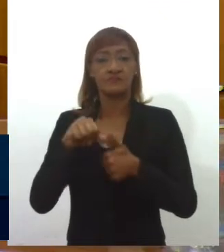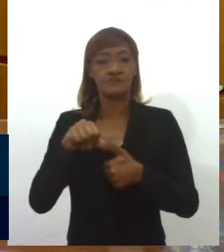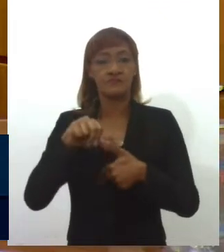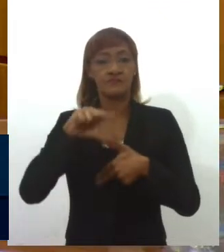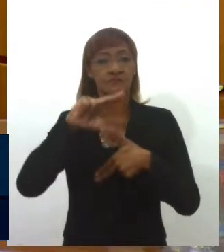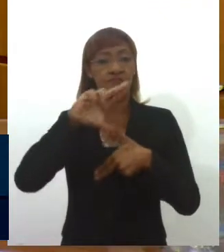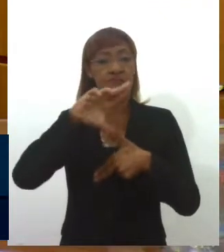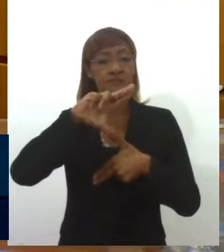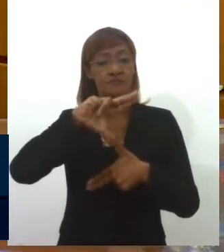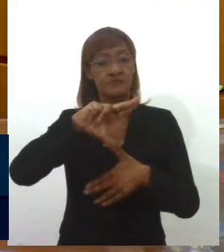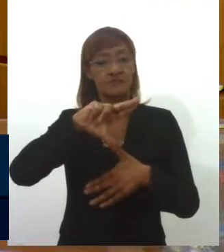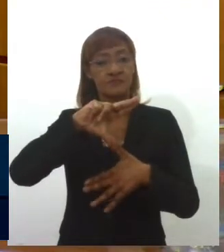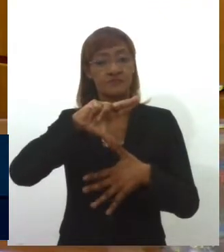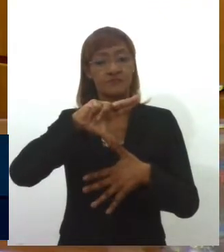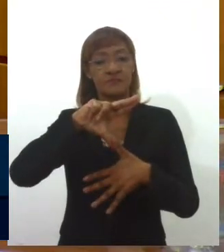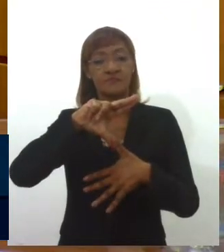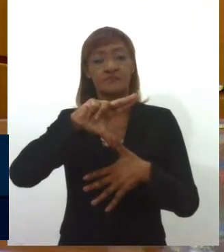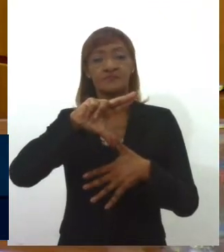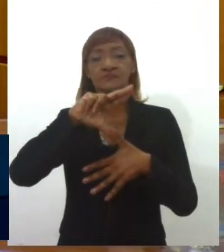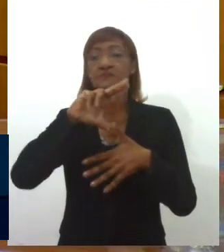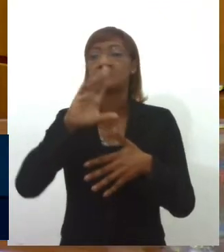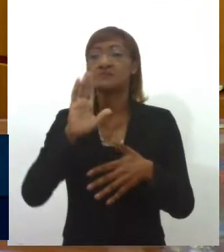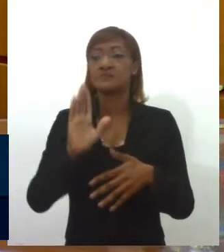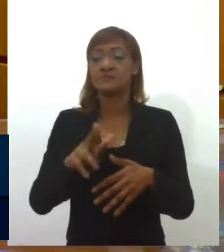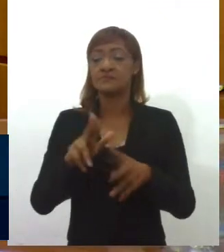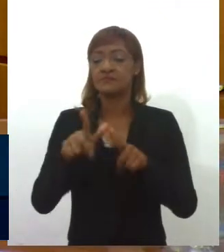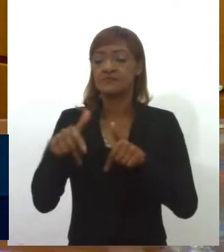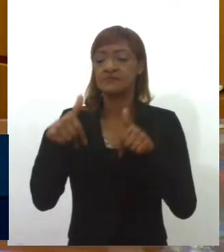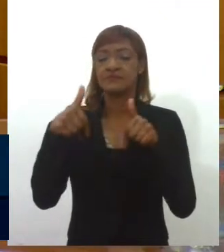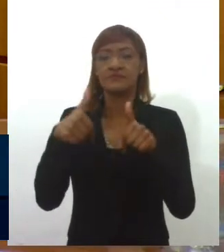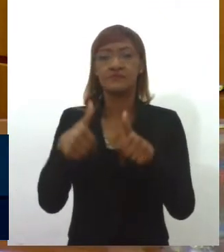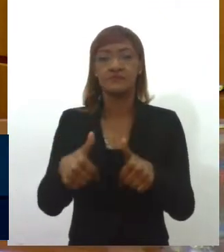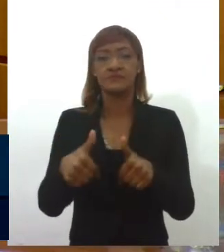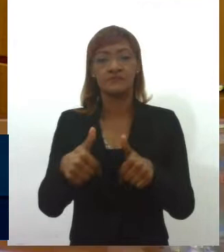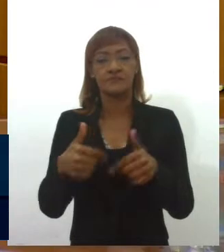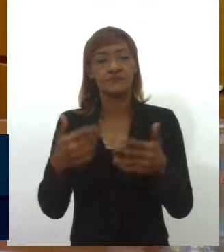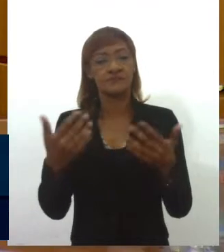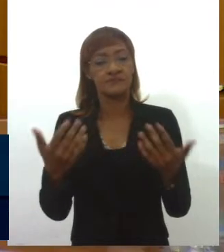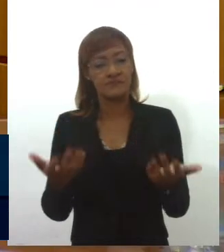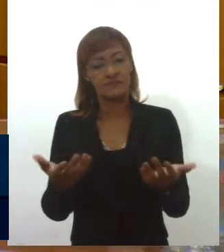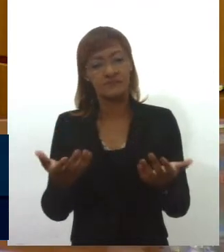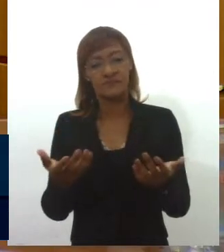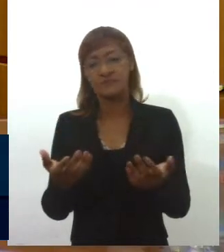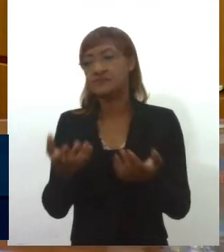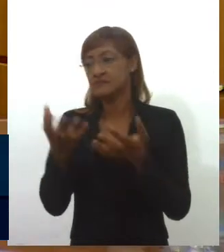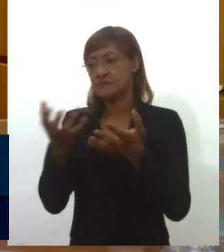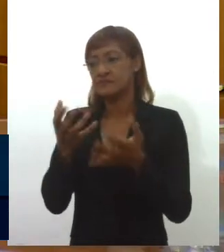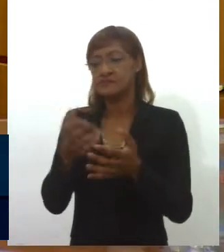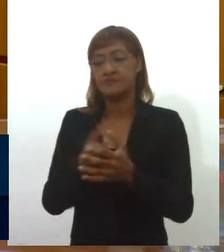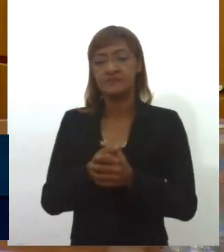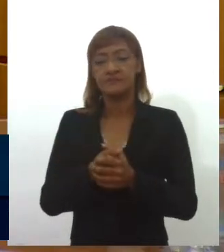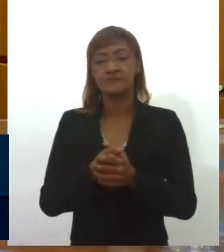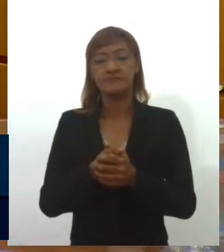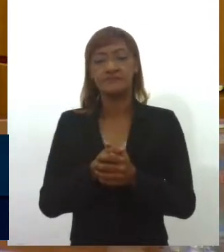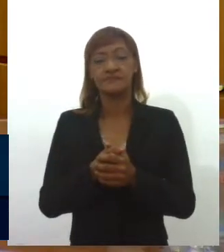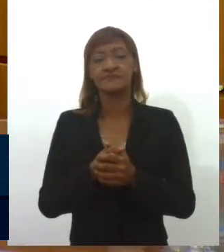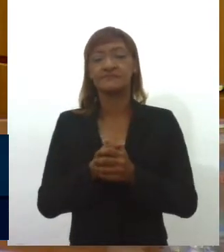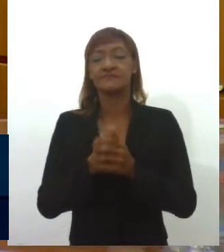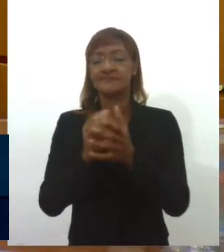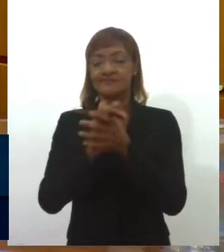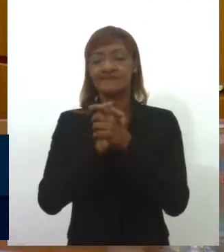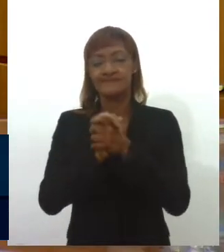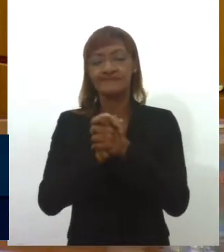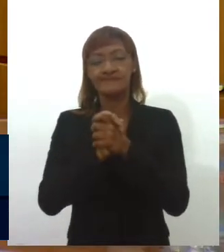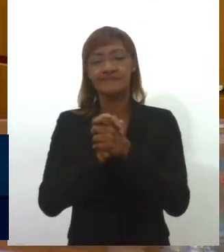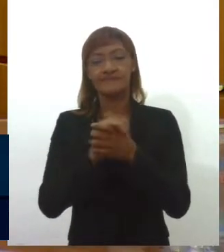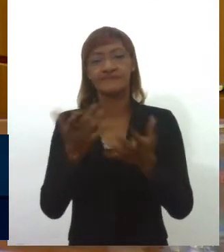PT uma referência de luta da classe trabalhadora. E eu quero aqui, evidentemente, manifestar minhas felicitações. O